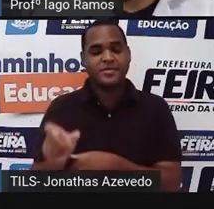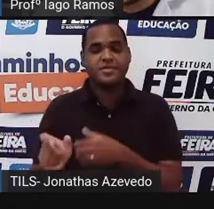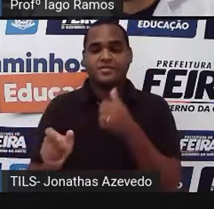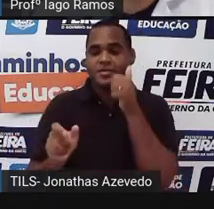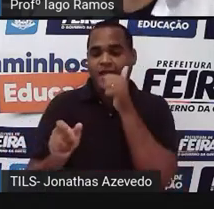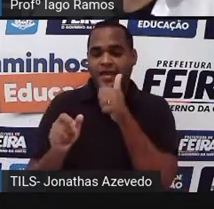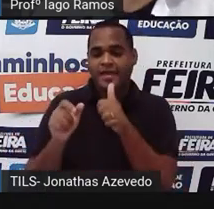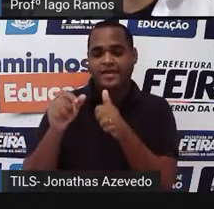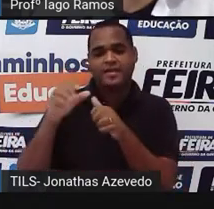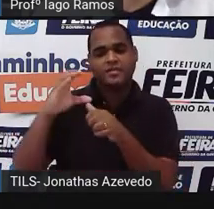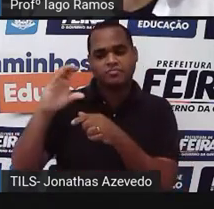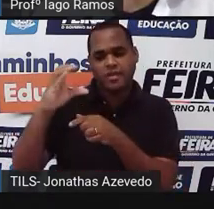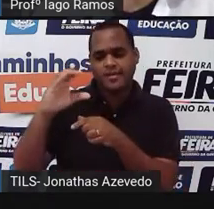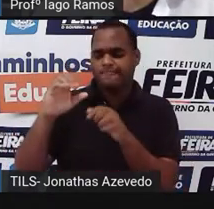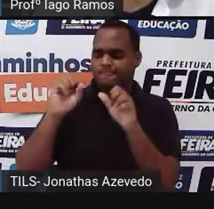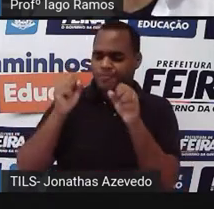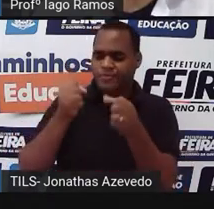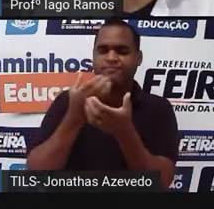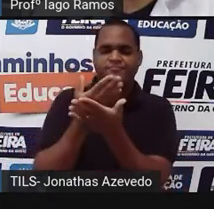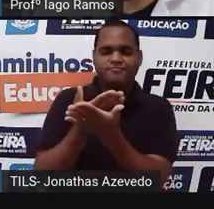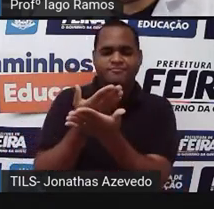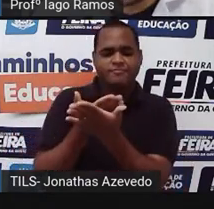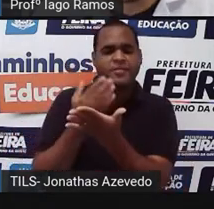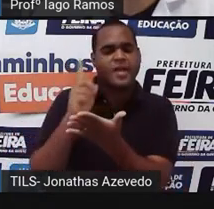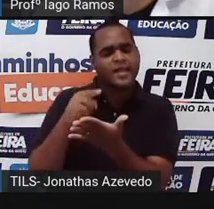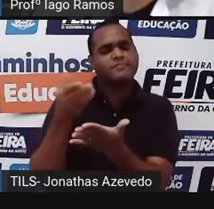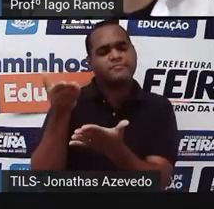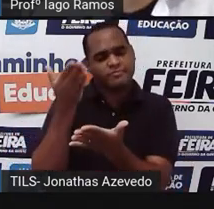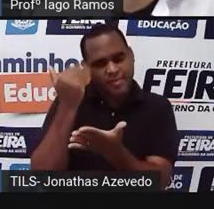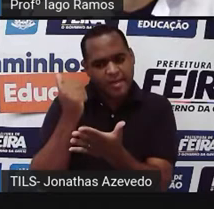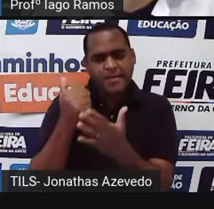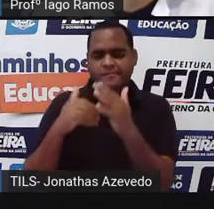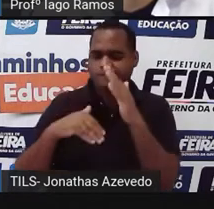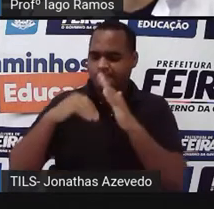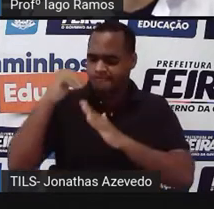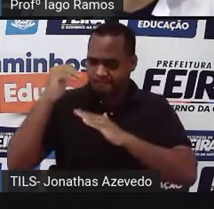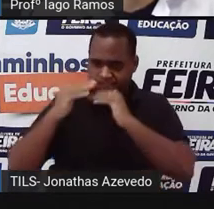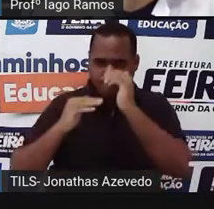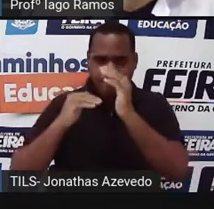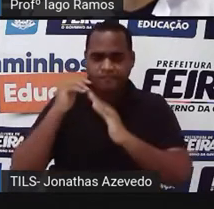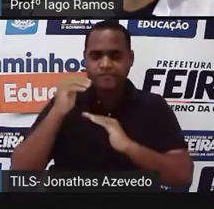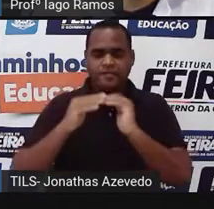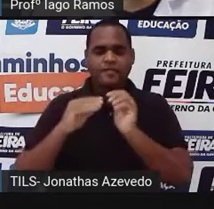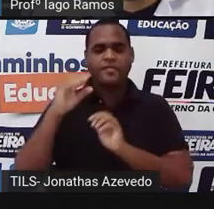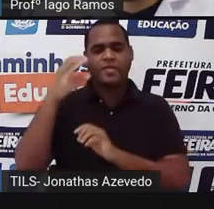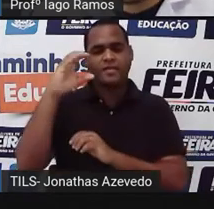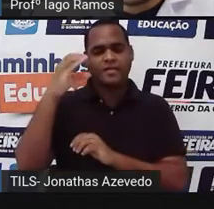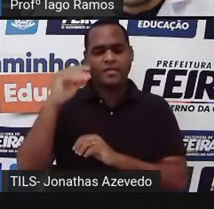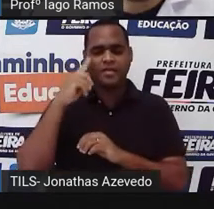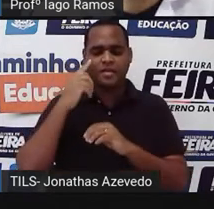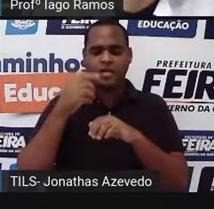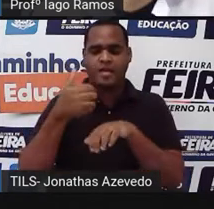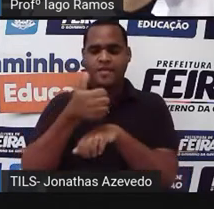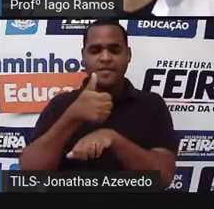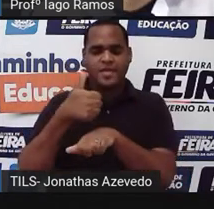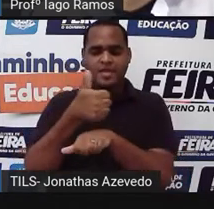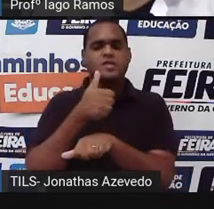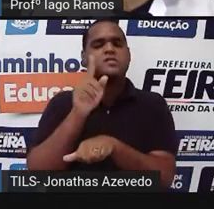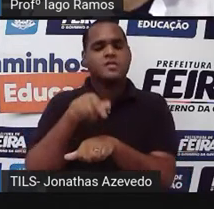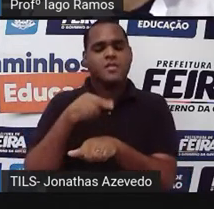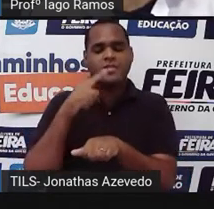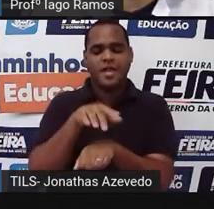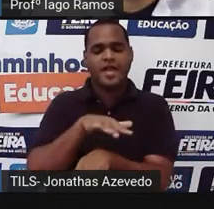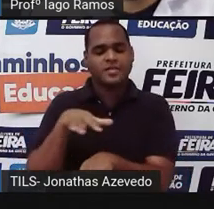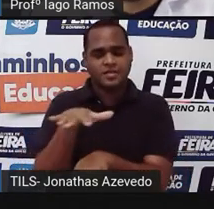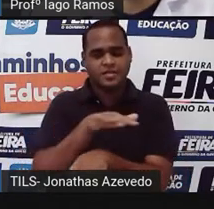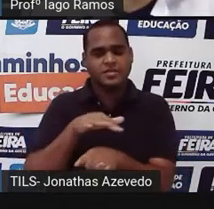da ciência. Pois é, ela foi uma cientista, né? Uma cientista especialista na área de matemática,